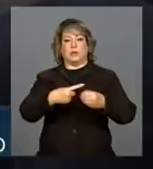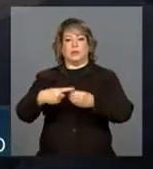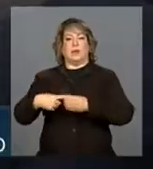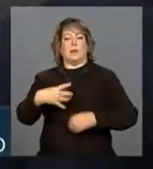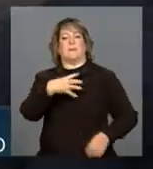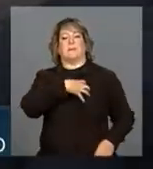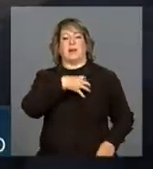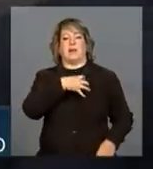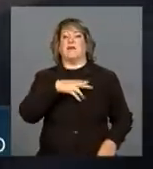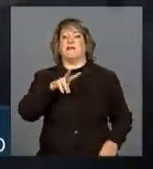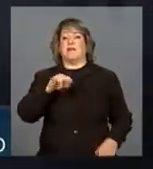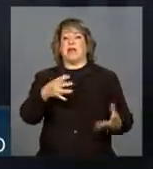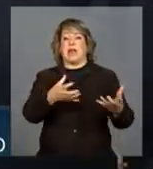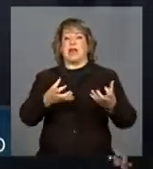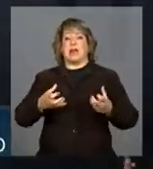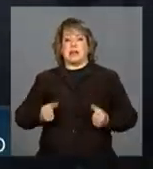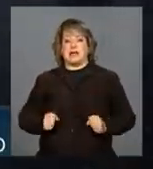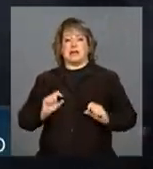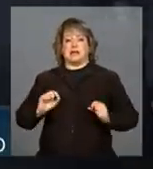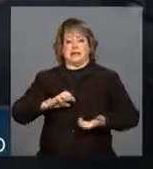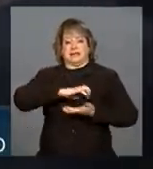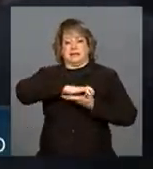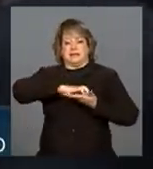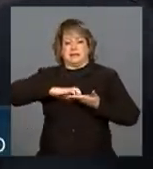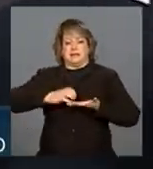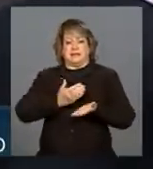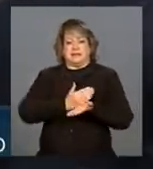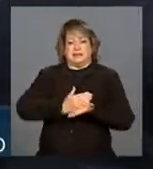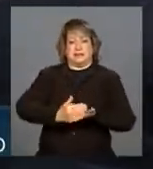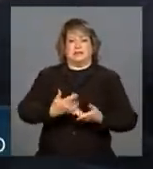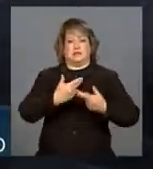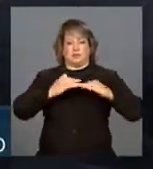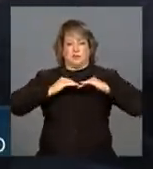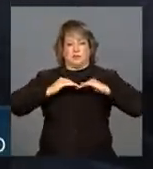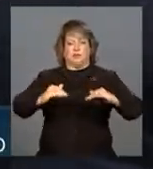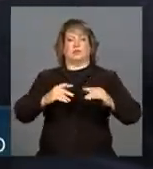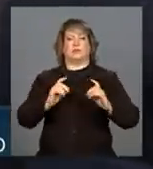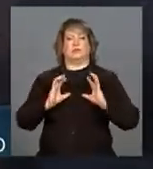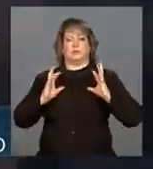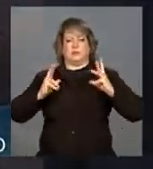receber máquinas retroescavadeiras e motoniveladoras.